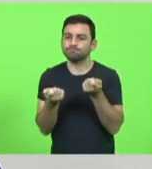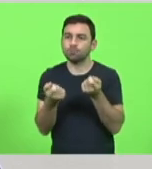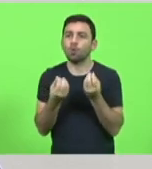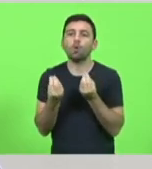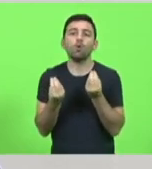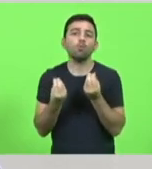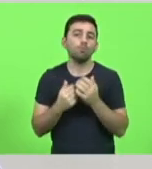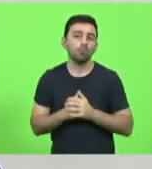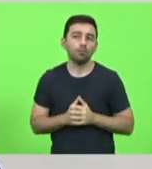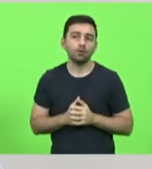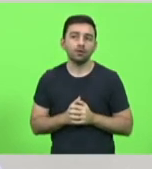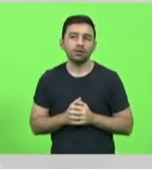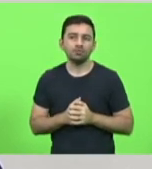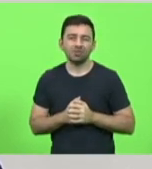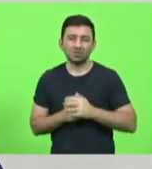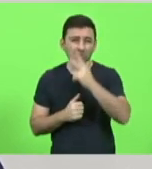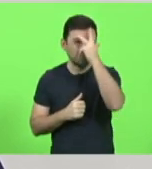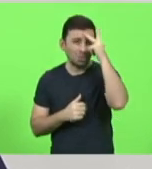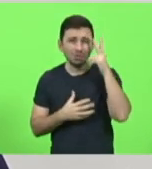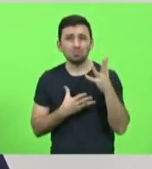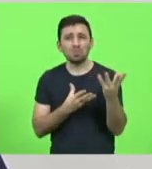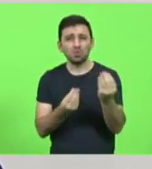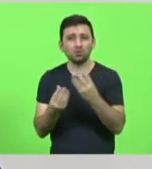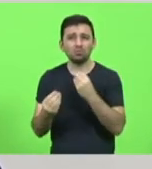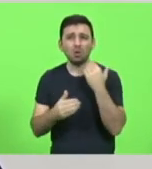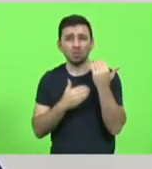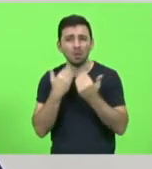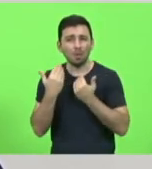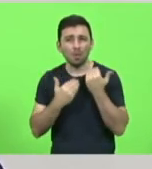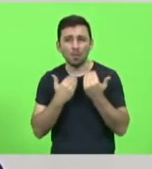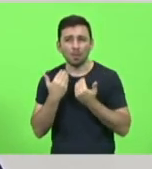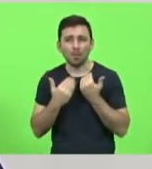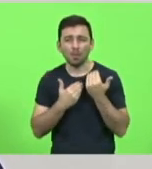levado que tem quantas e quantas pessoas a óbito